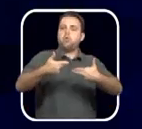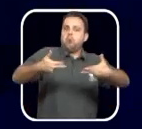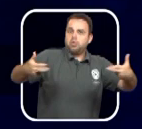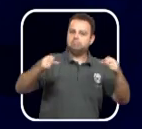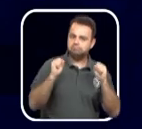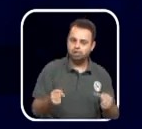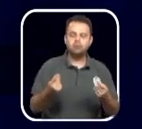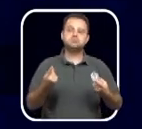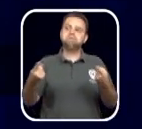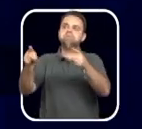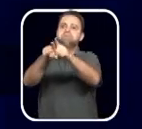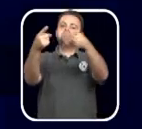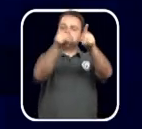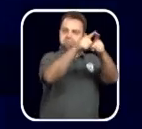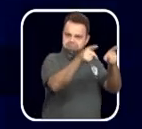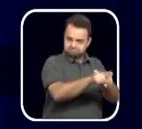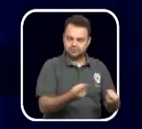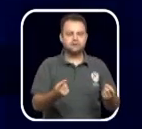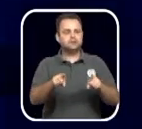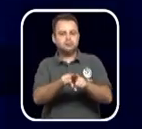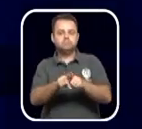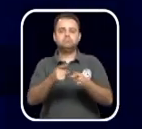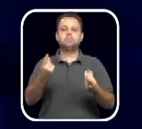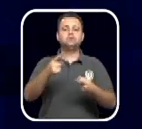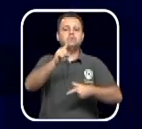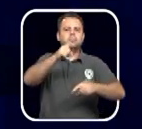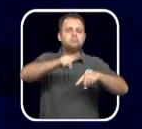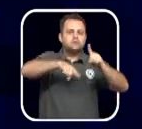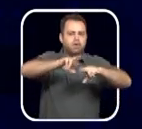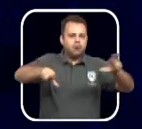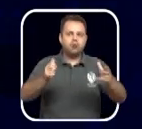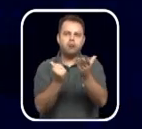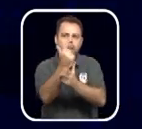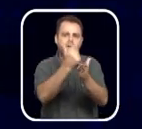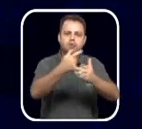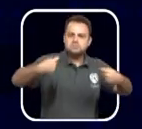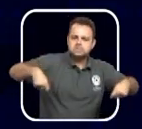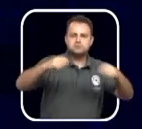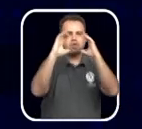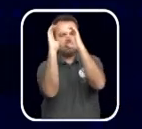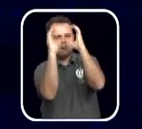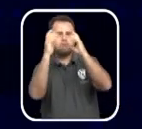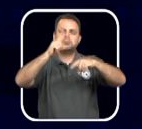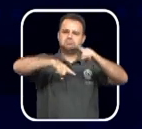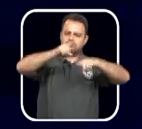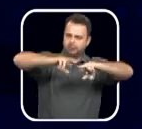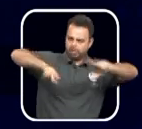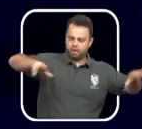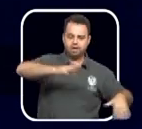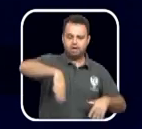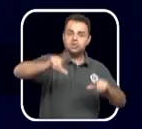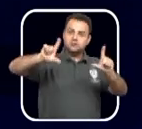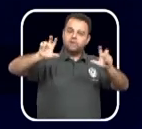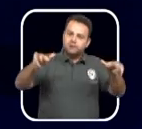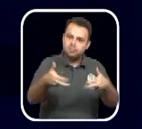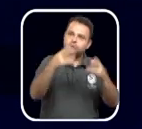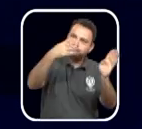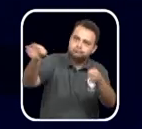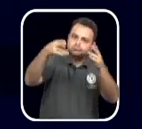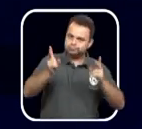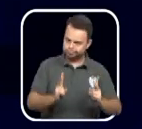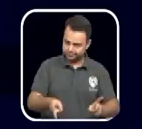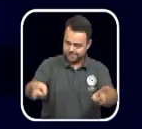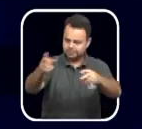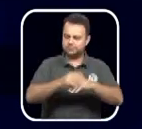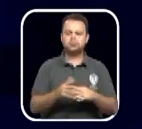possibilitar parcerias e estudar a aquisição de todo o material e equipamentos para o funcionamento do canal legislativo.